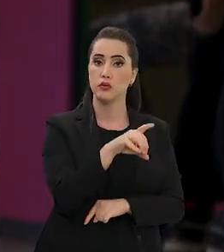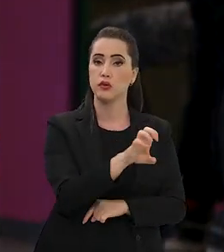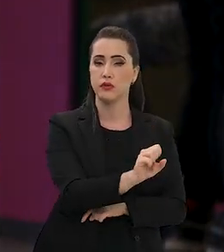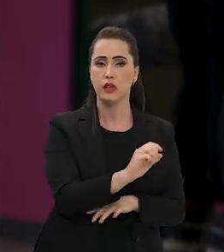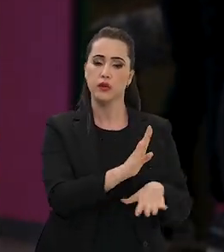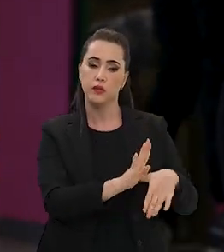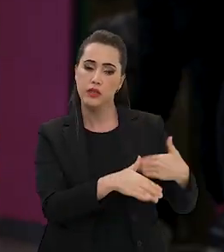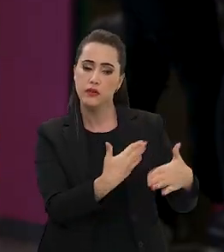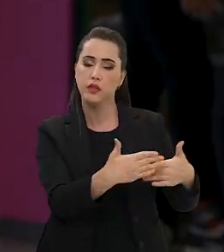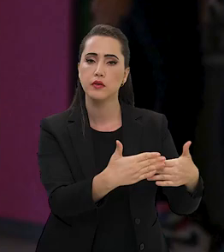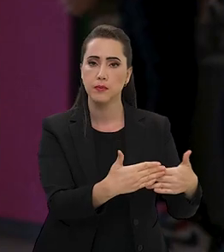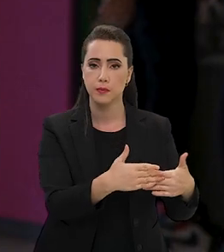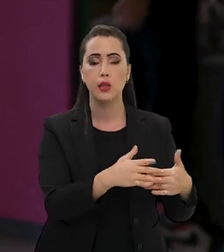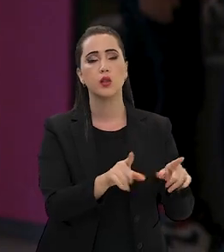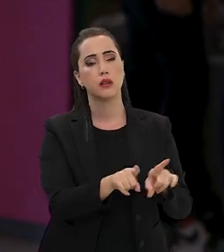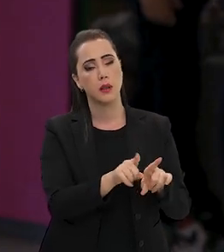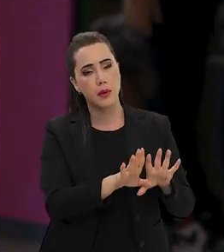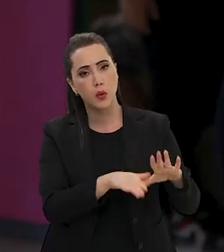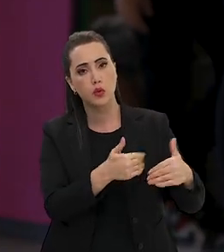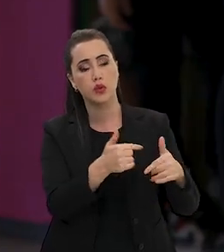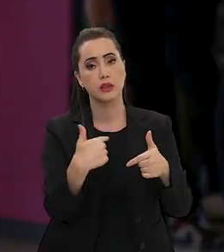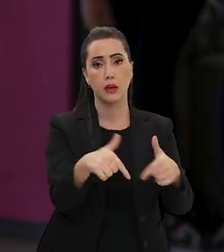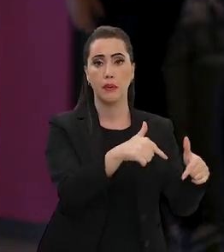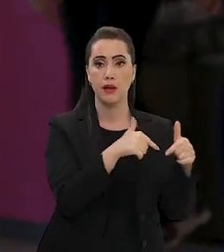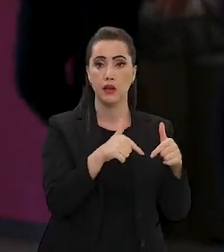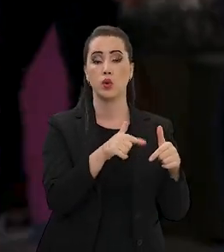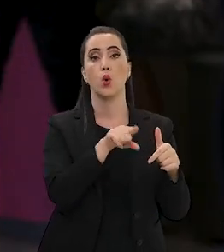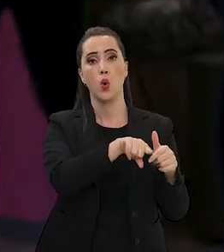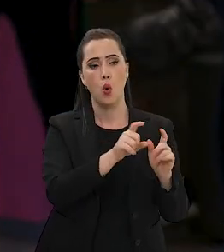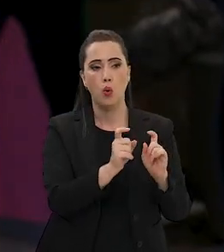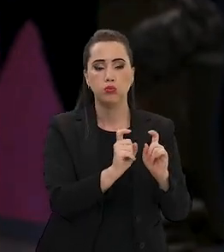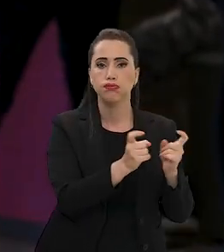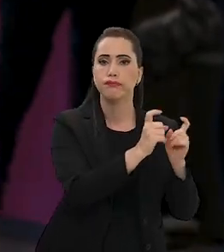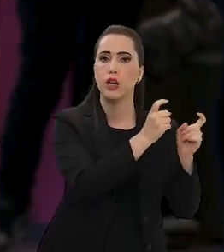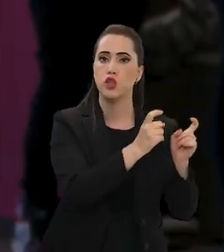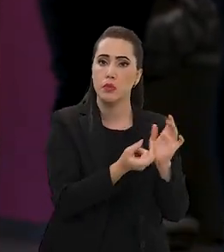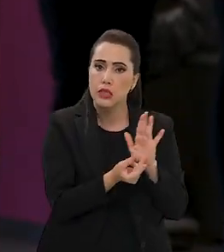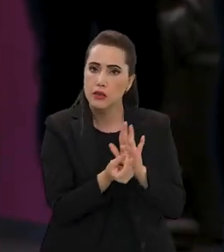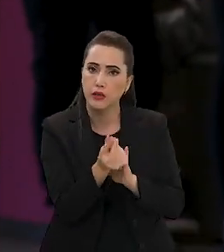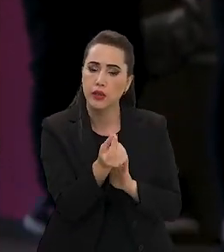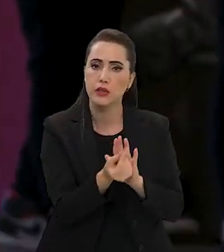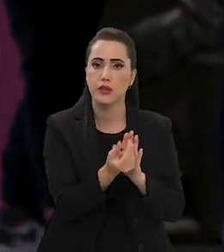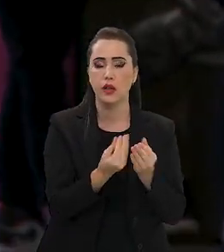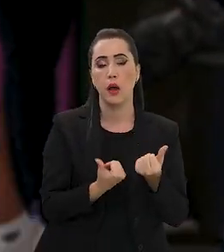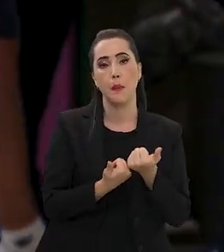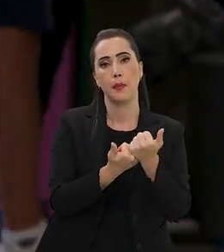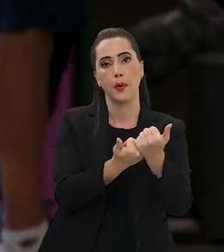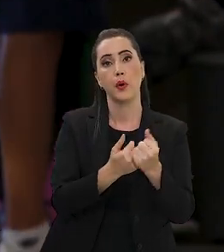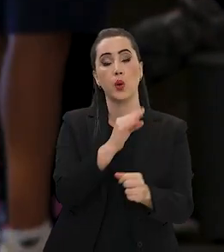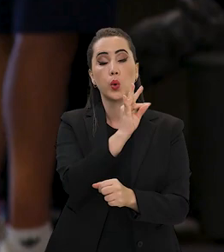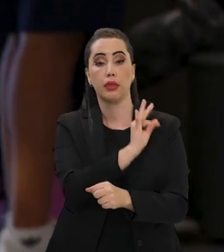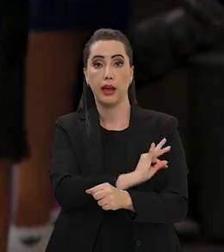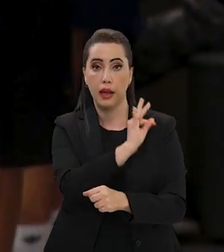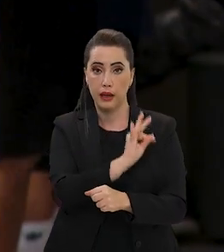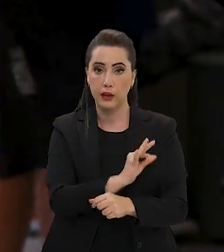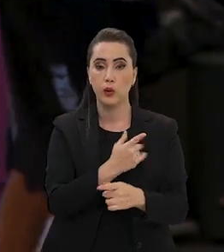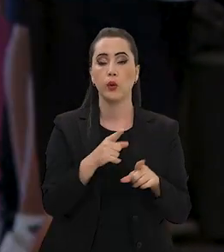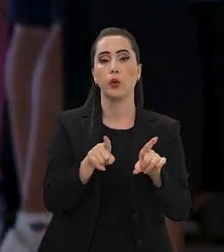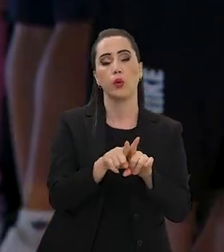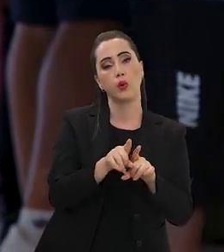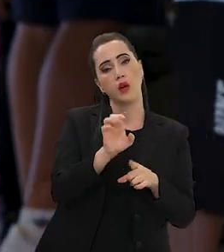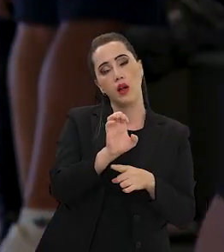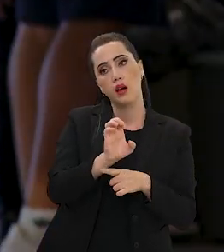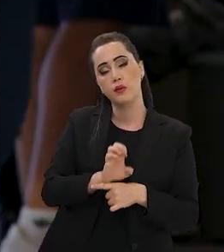desenvolvendo, além de continuar funcionando como executor financeiro, prestando assistência técnica e financeira aos